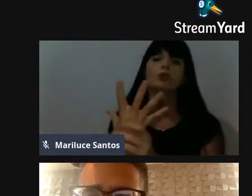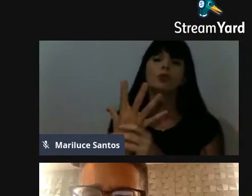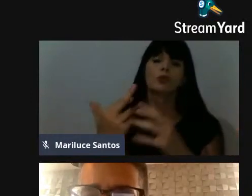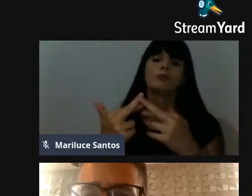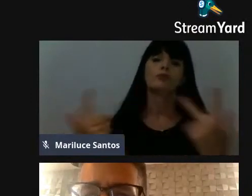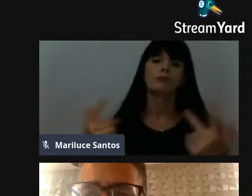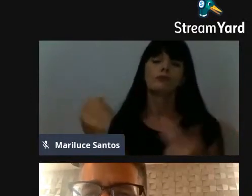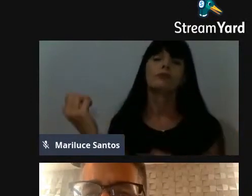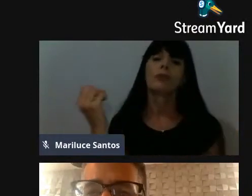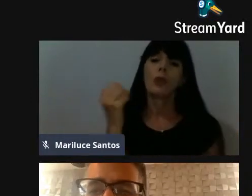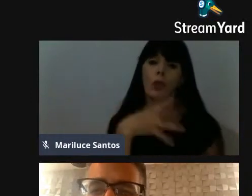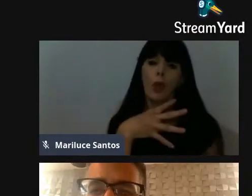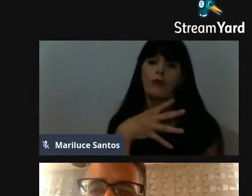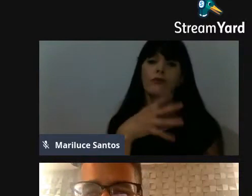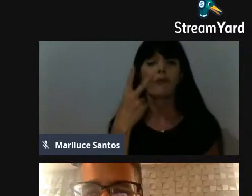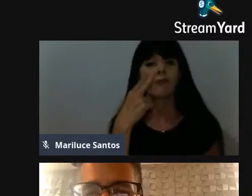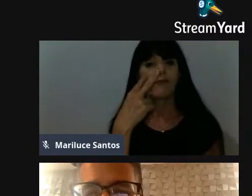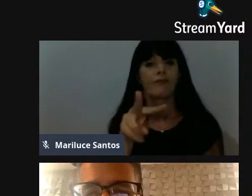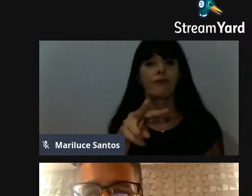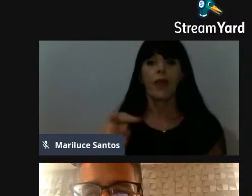a gente vê muitas áreas,